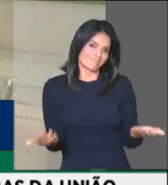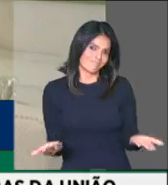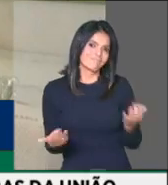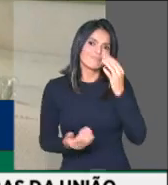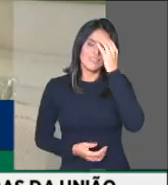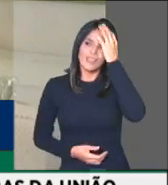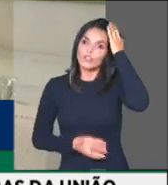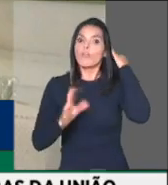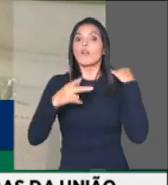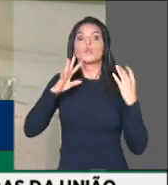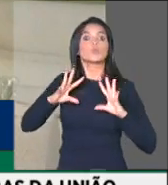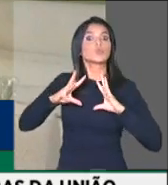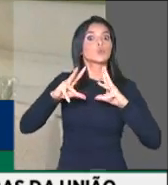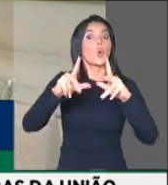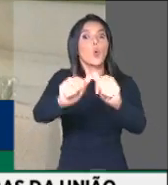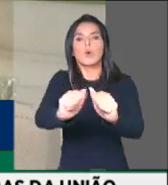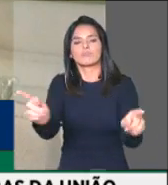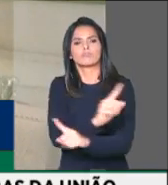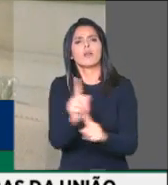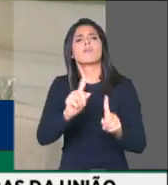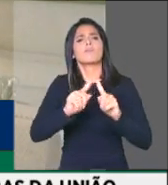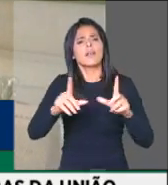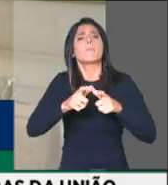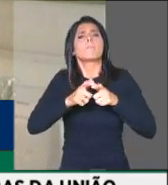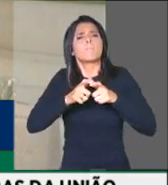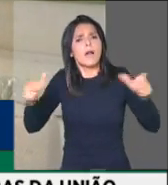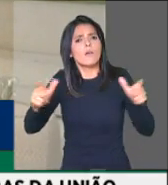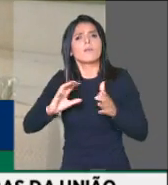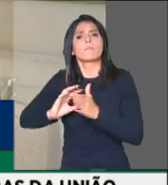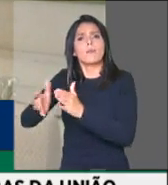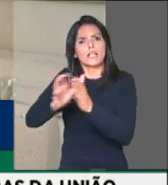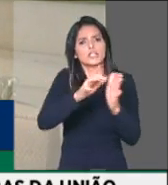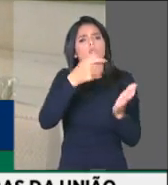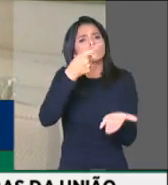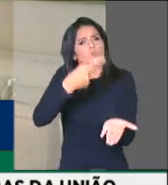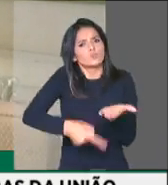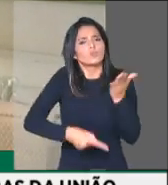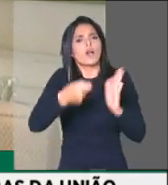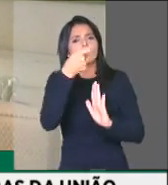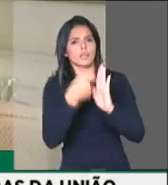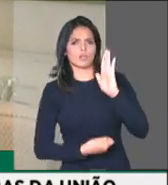consenso, não digo nem unanimidade, mas pelo menos um consenso na espinha dorsal desse texto, presidente. Obrigado.